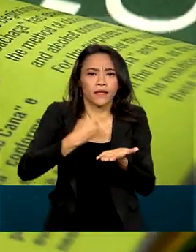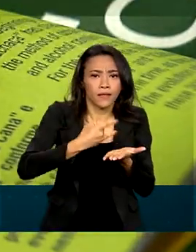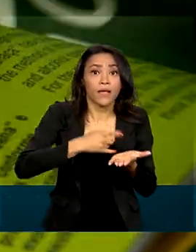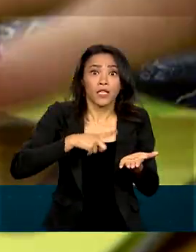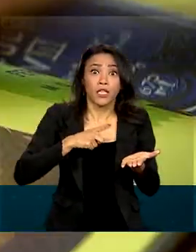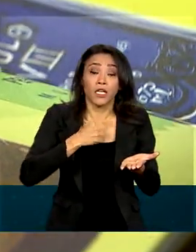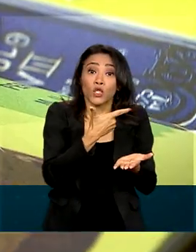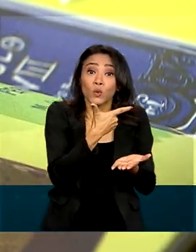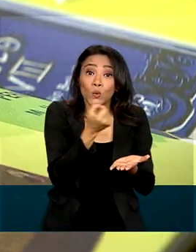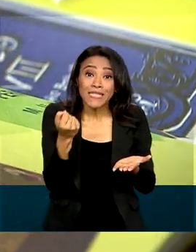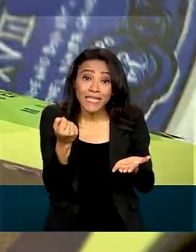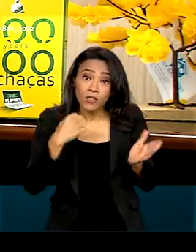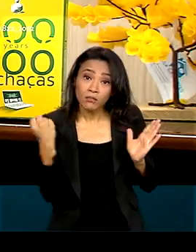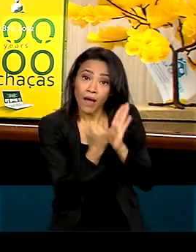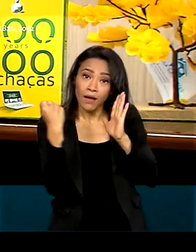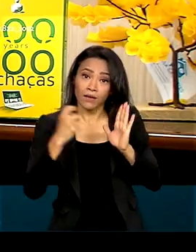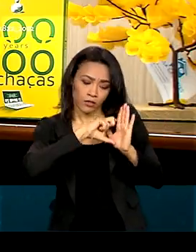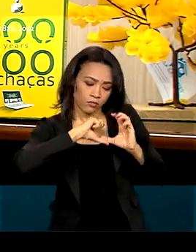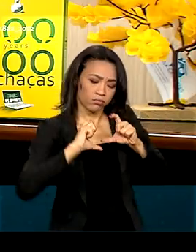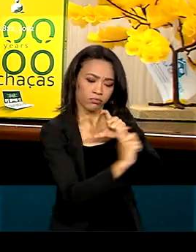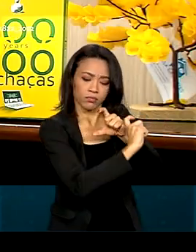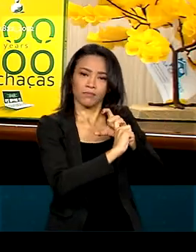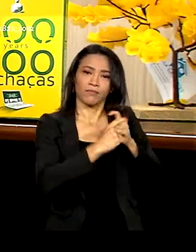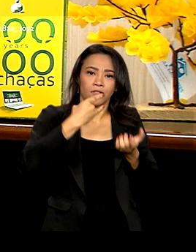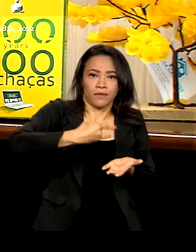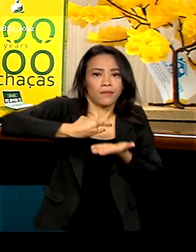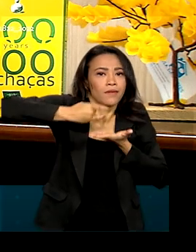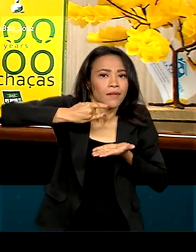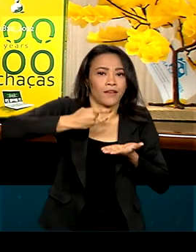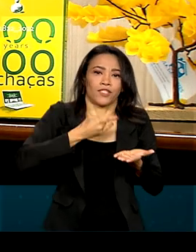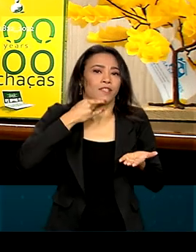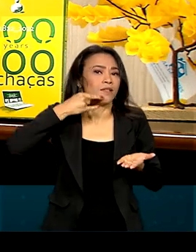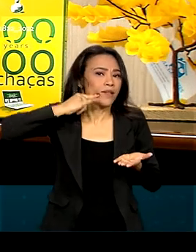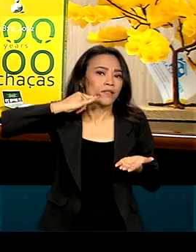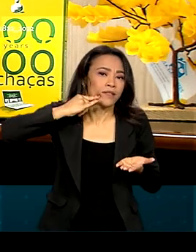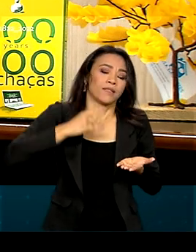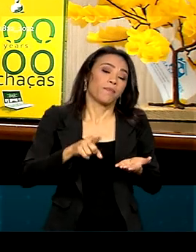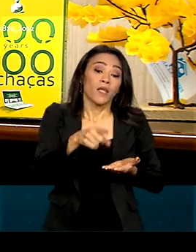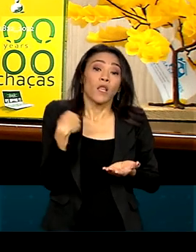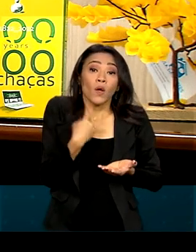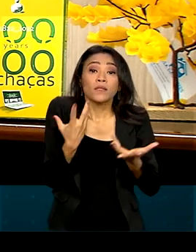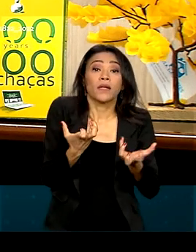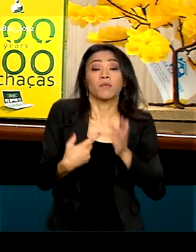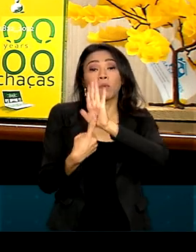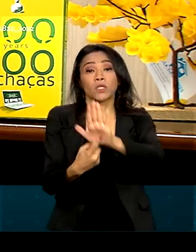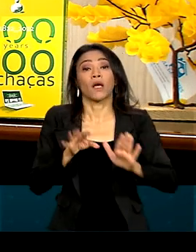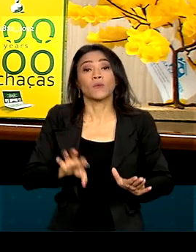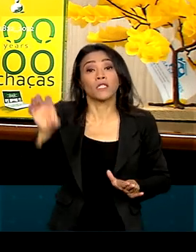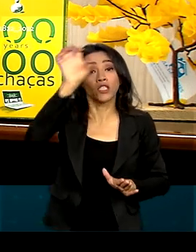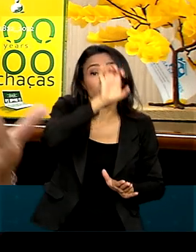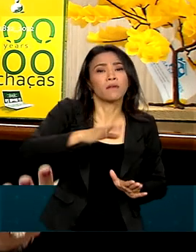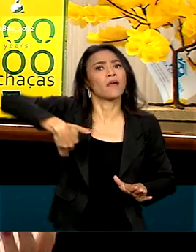lista com 200 rótulos. A gente quis trazer uma representatividade dos estados. Então, quem que aparece mais aqui?